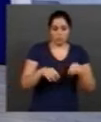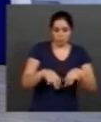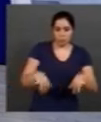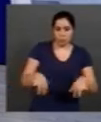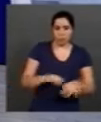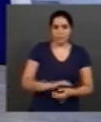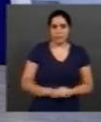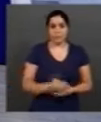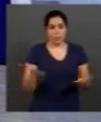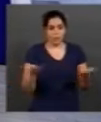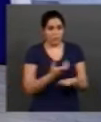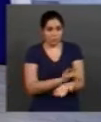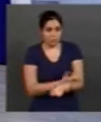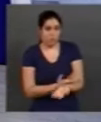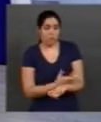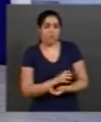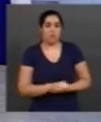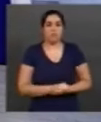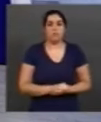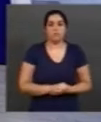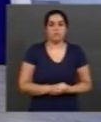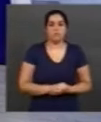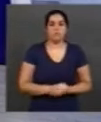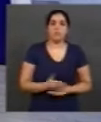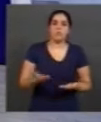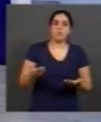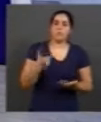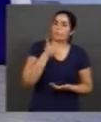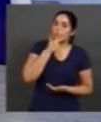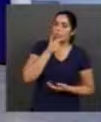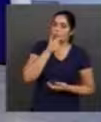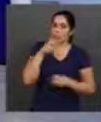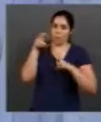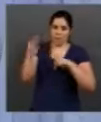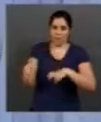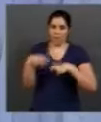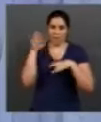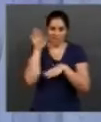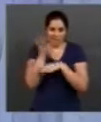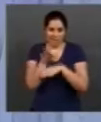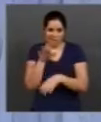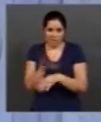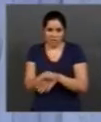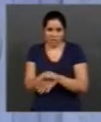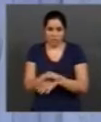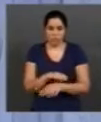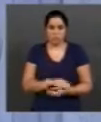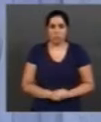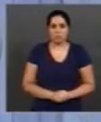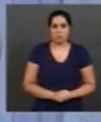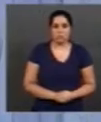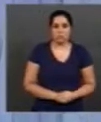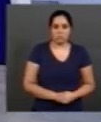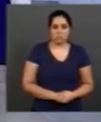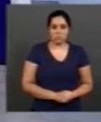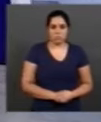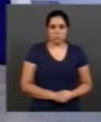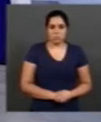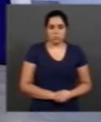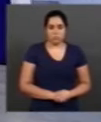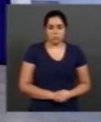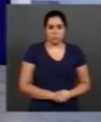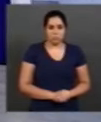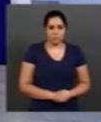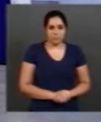aqui no Cerrado, o homem do campo, ele ajuda realmente a manter esses focos de água?